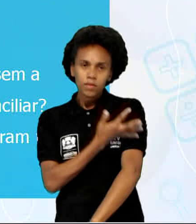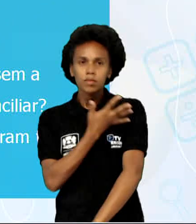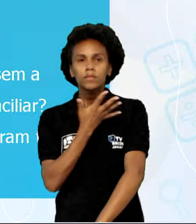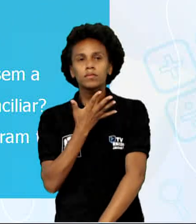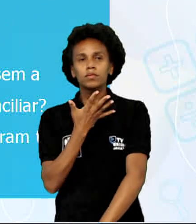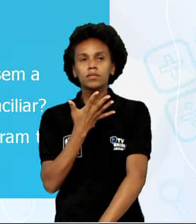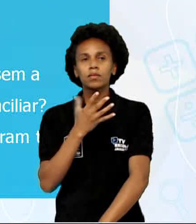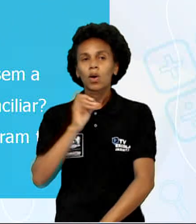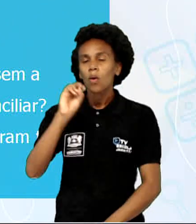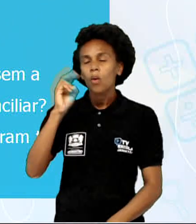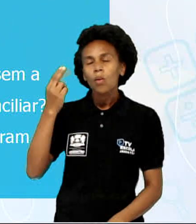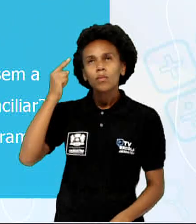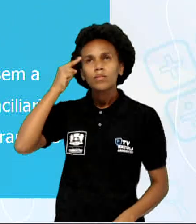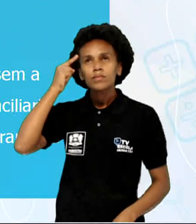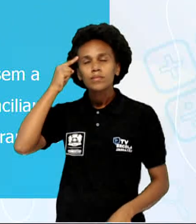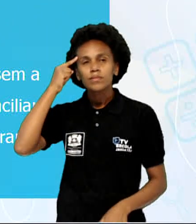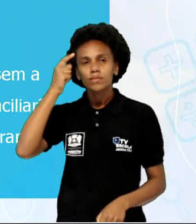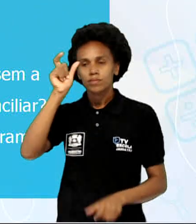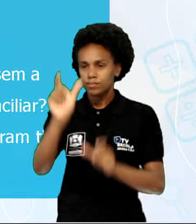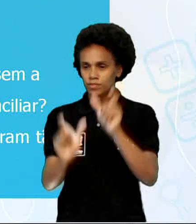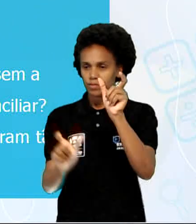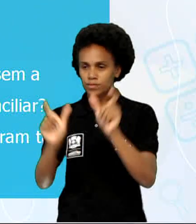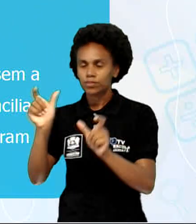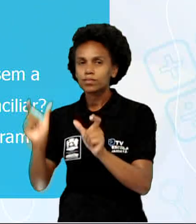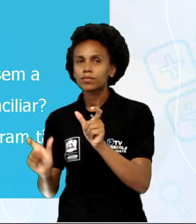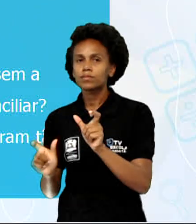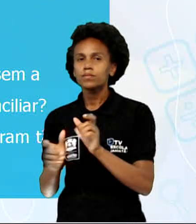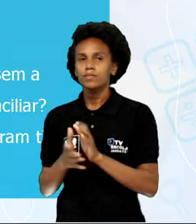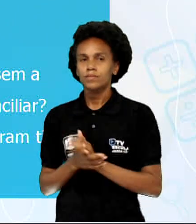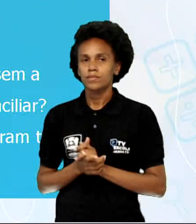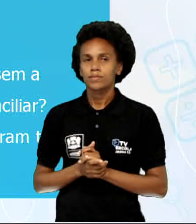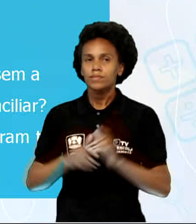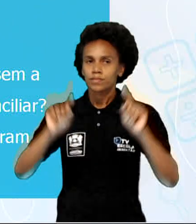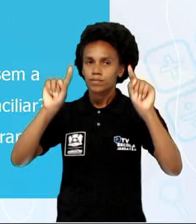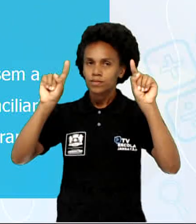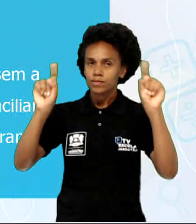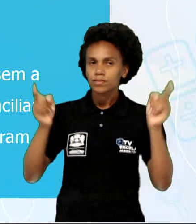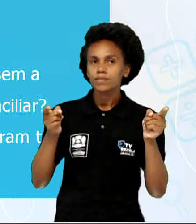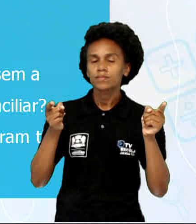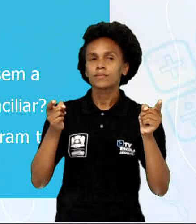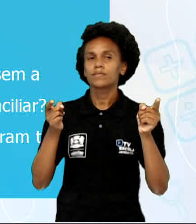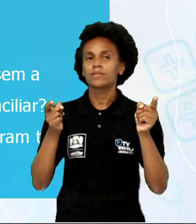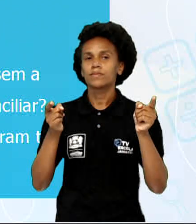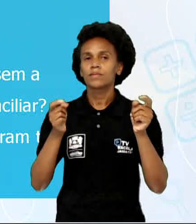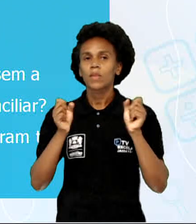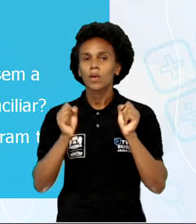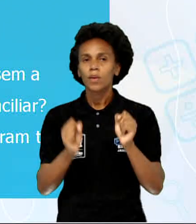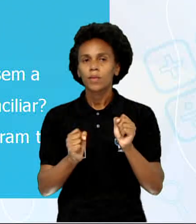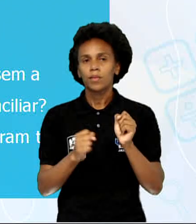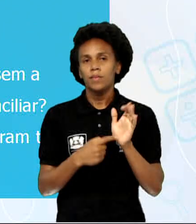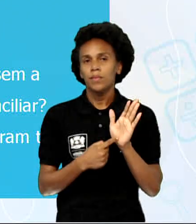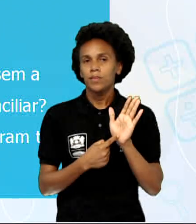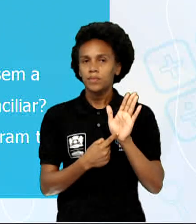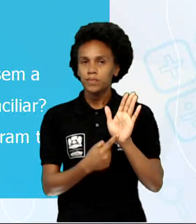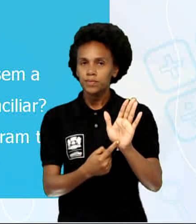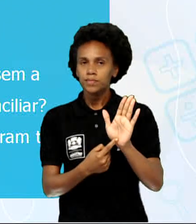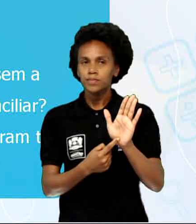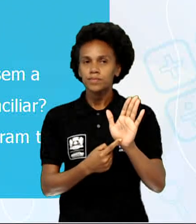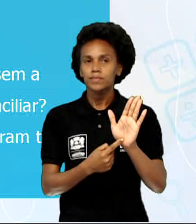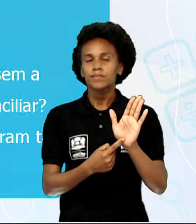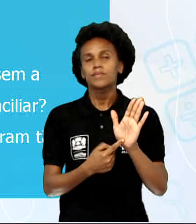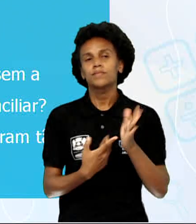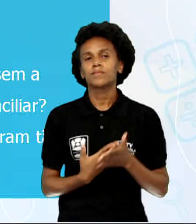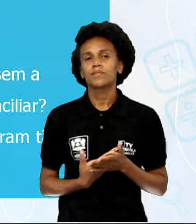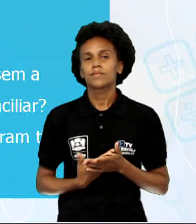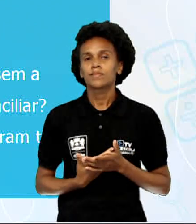intenções dos personagens. Através das rubricas, o autor pode fazer indicações cênicas para o espetáculo a ser